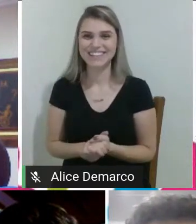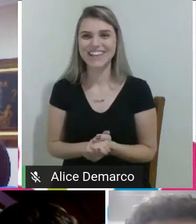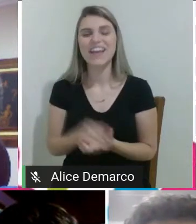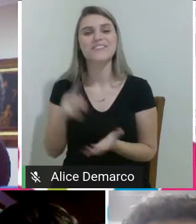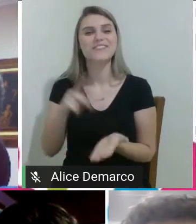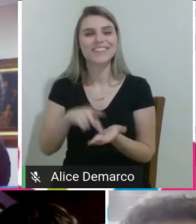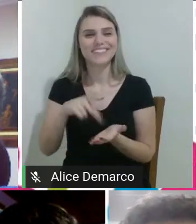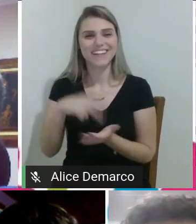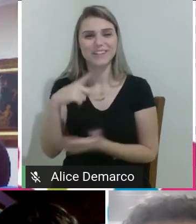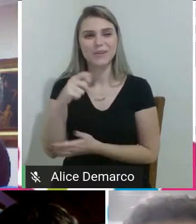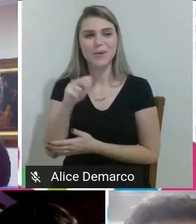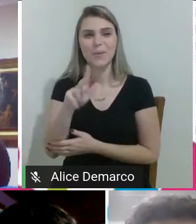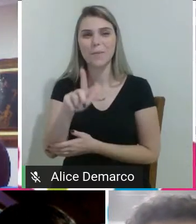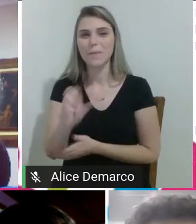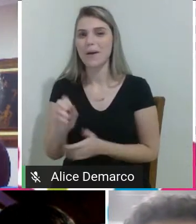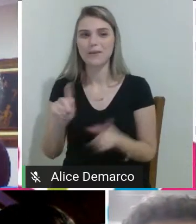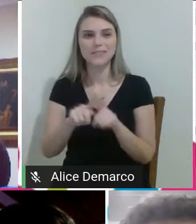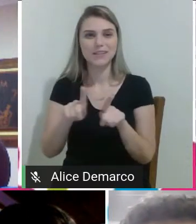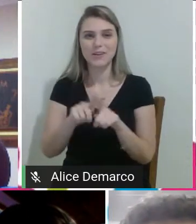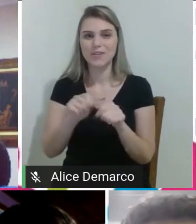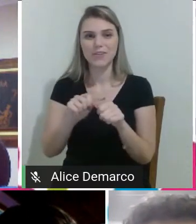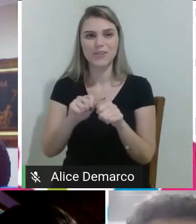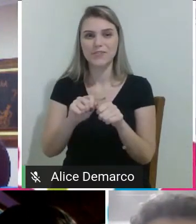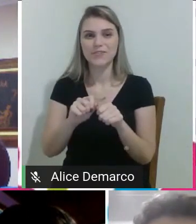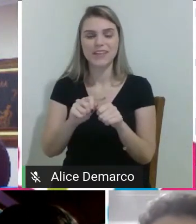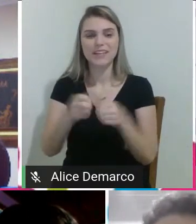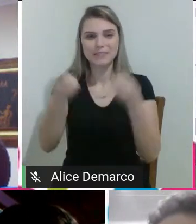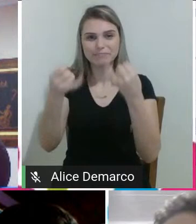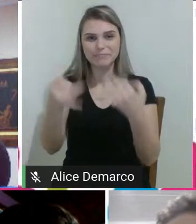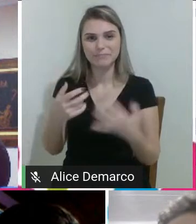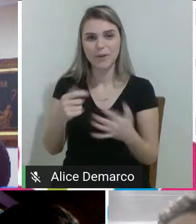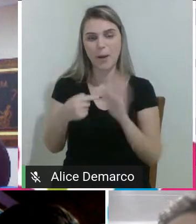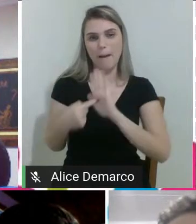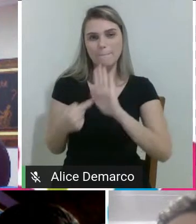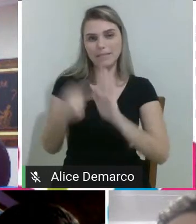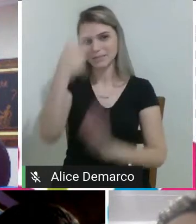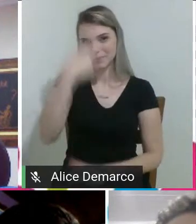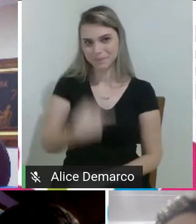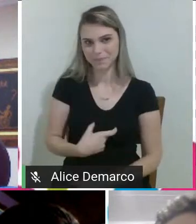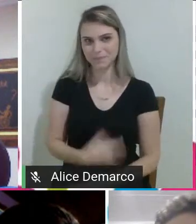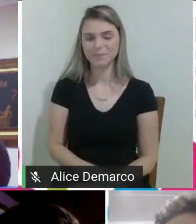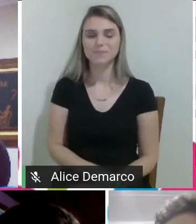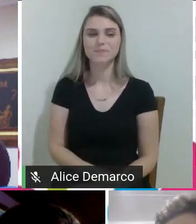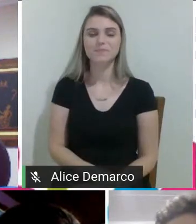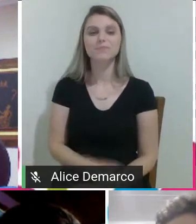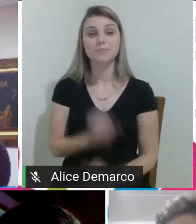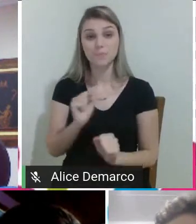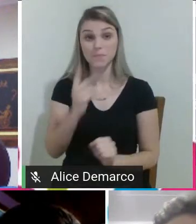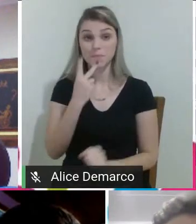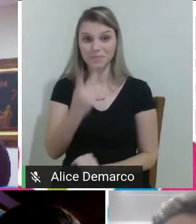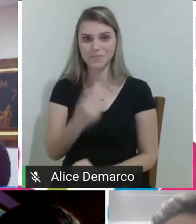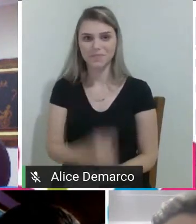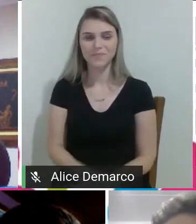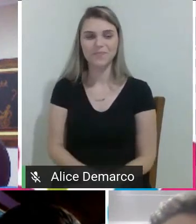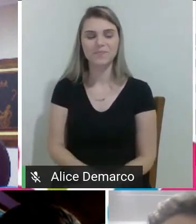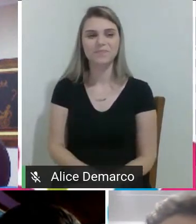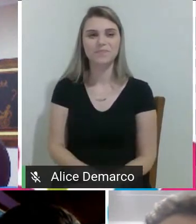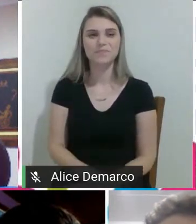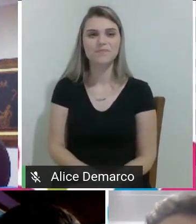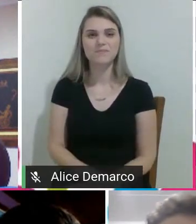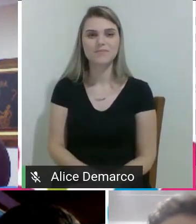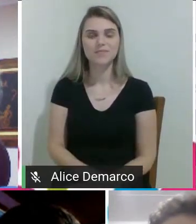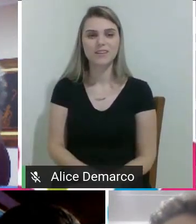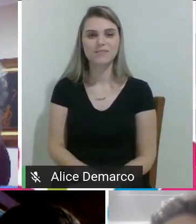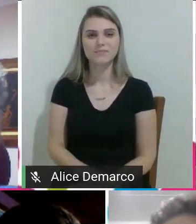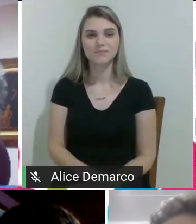autodescrição. Então, eu vou deixar ele fazer a autodescrição. Pode falar, Paulo. Bom, eu